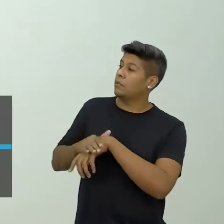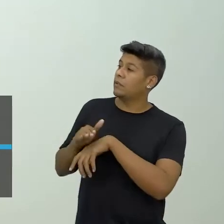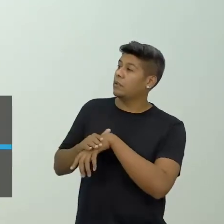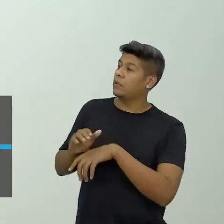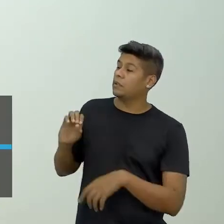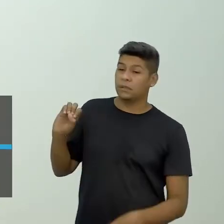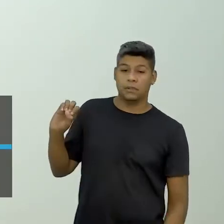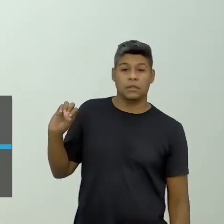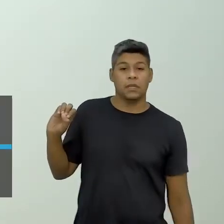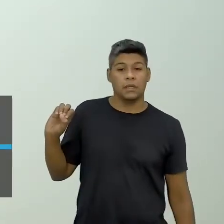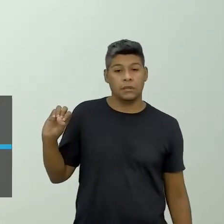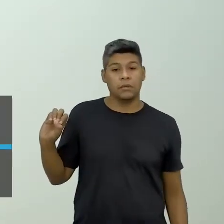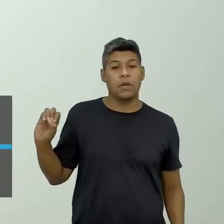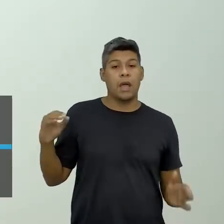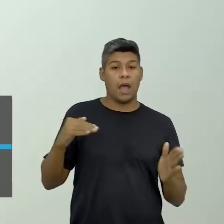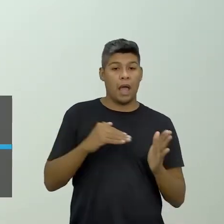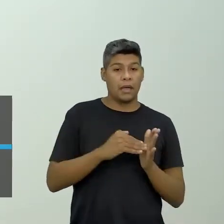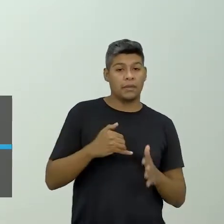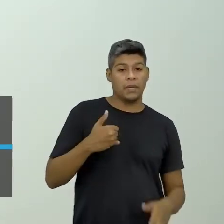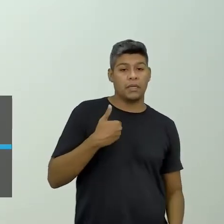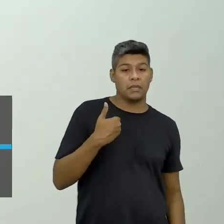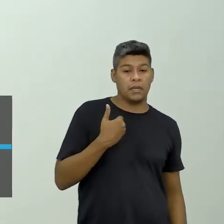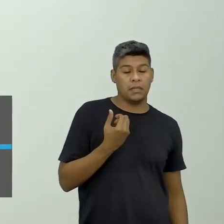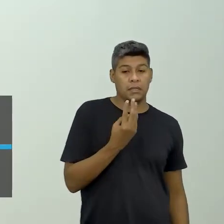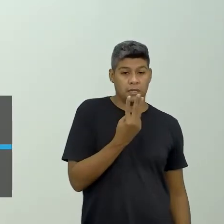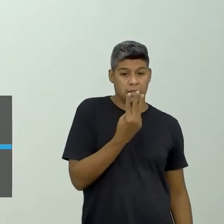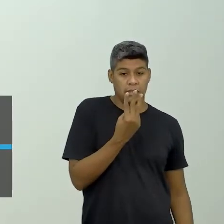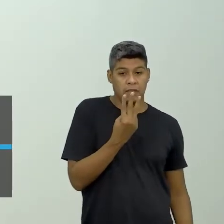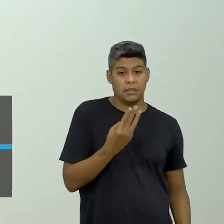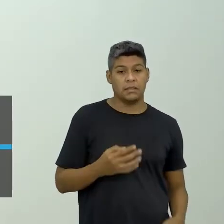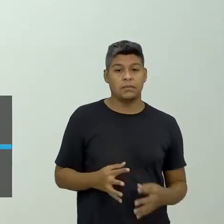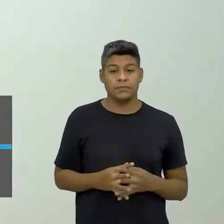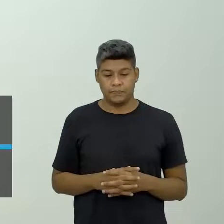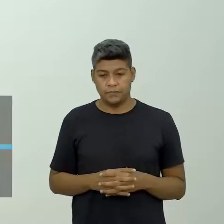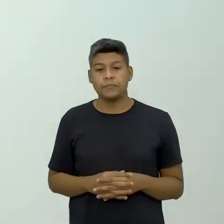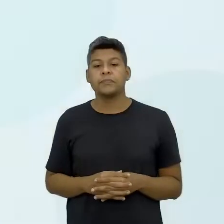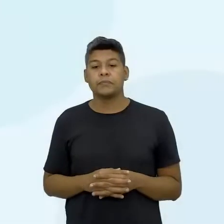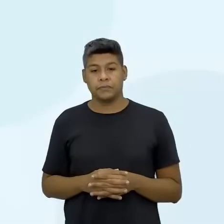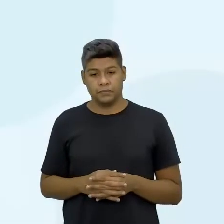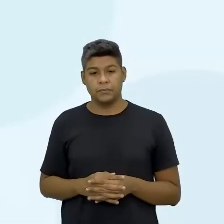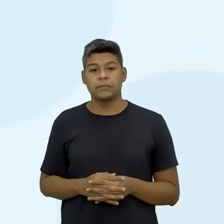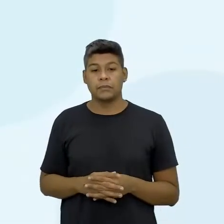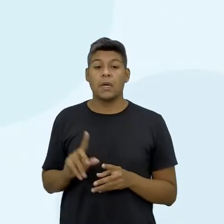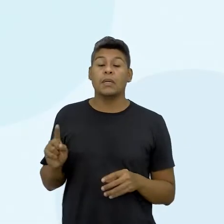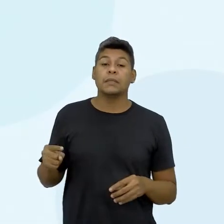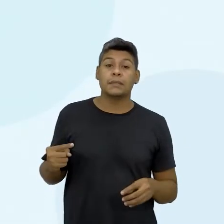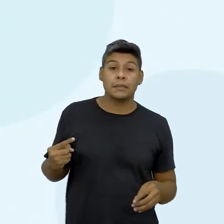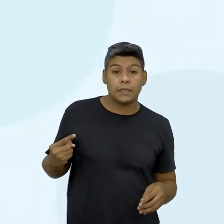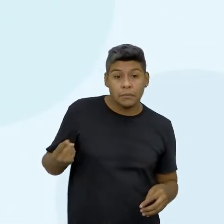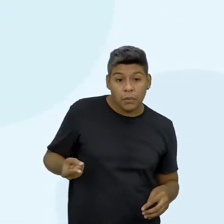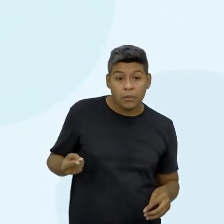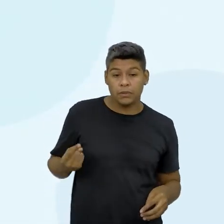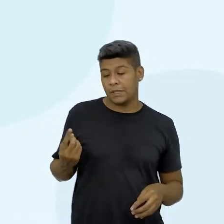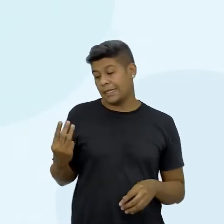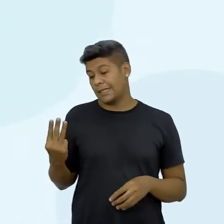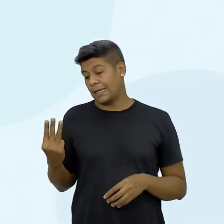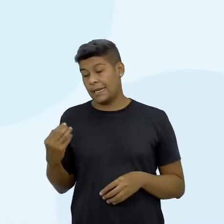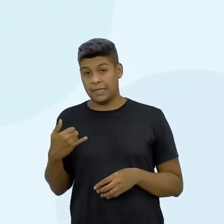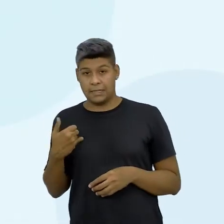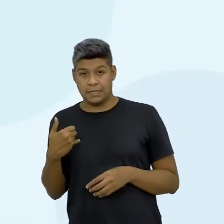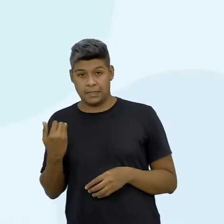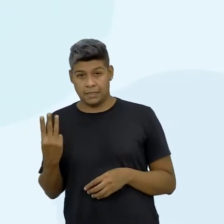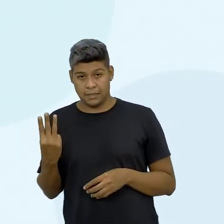aos três anos, opa, aos três anos, depois a gente fez dos três